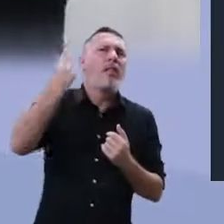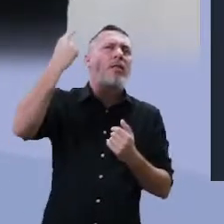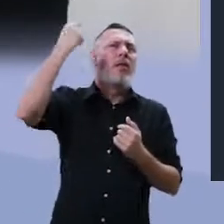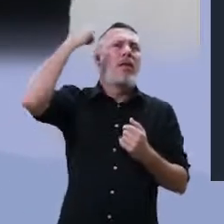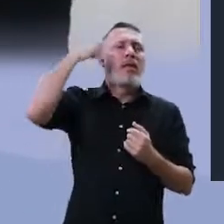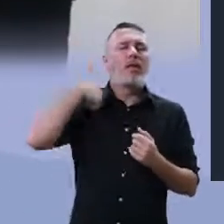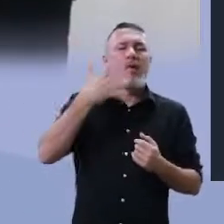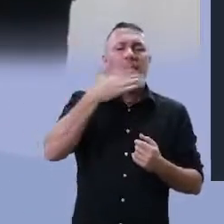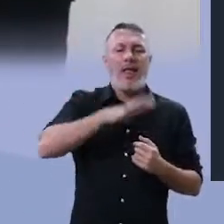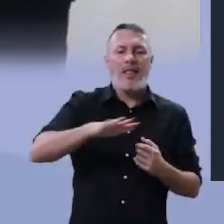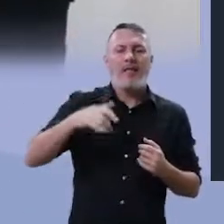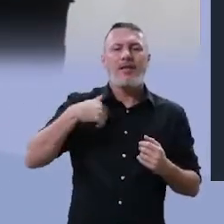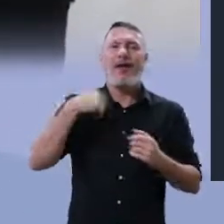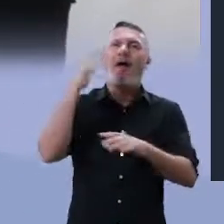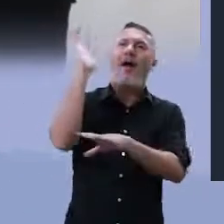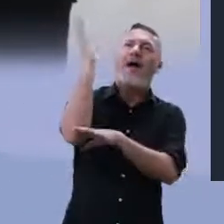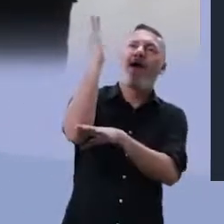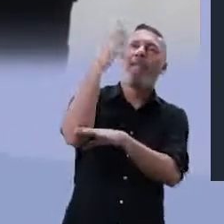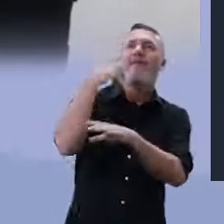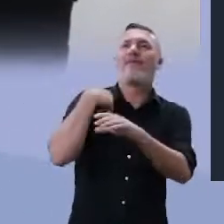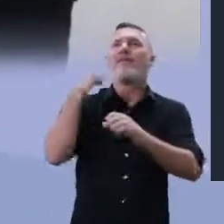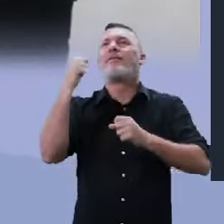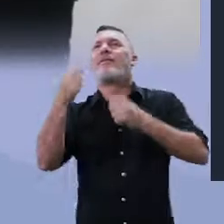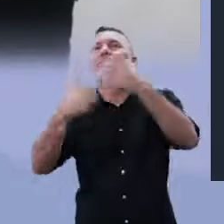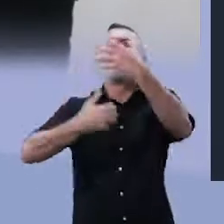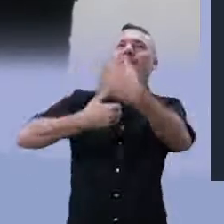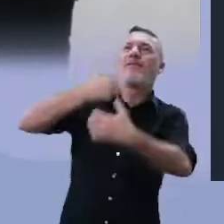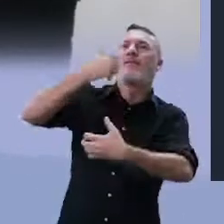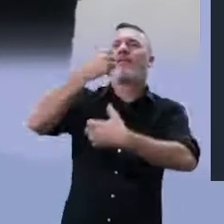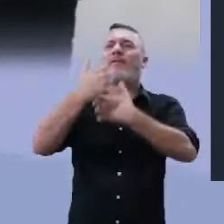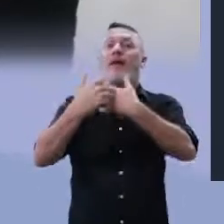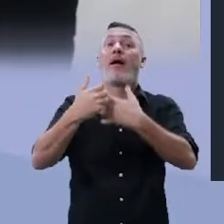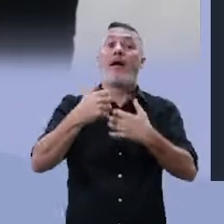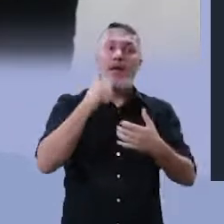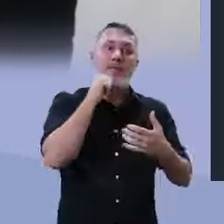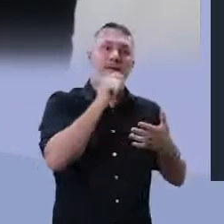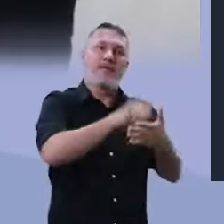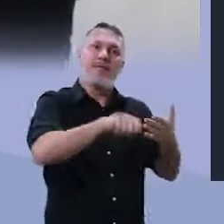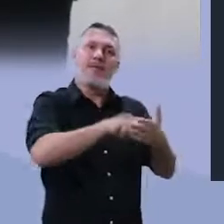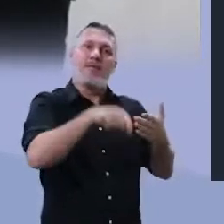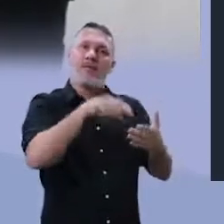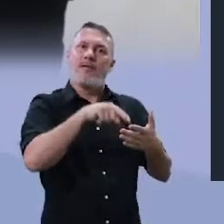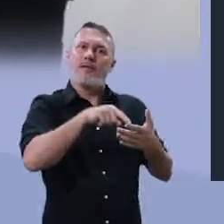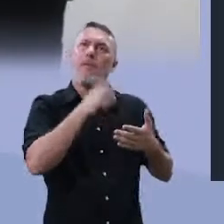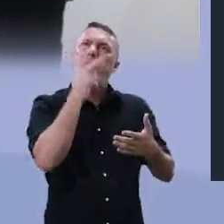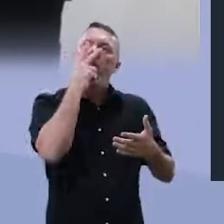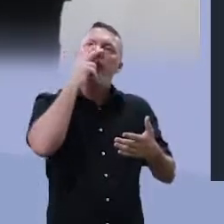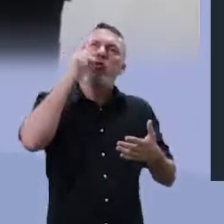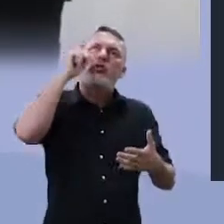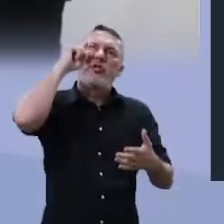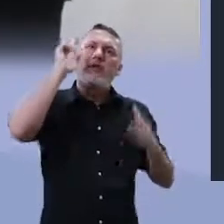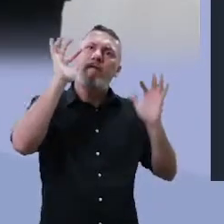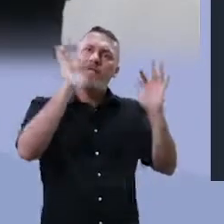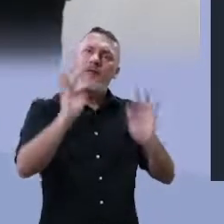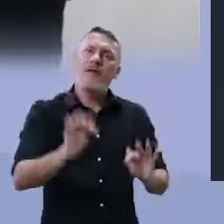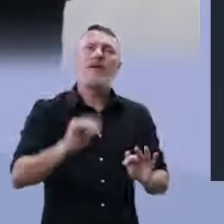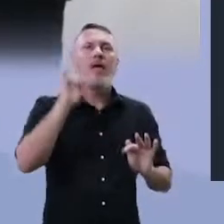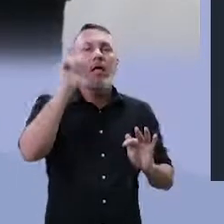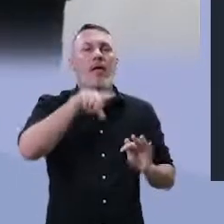sobe em árvores. E aí ele diz, ela diz, os dias felizes são como pássaros,